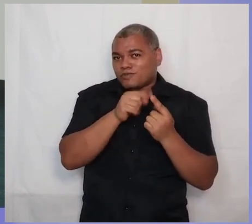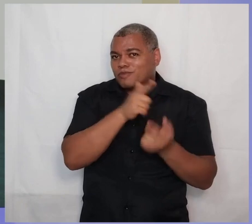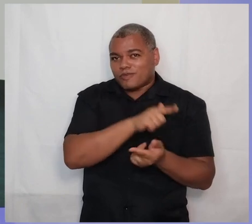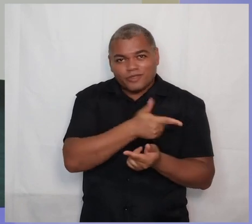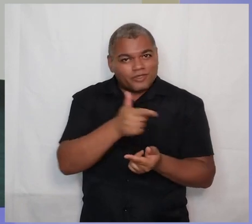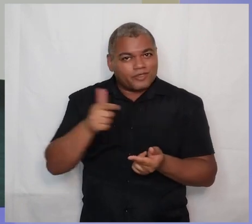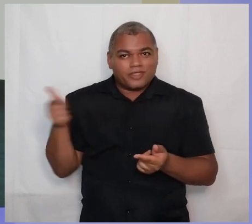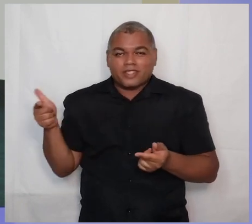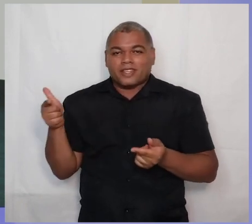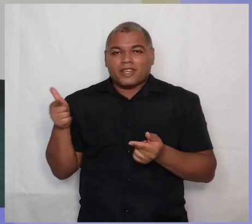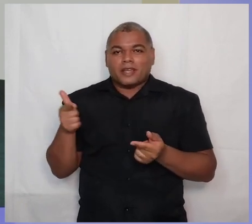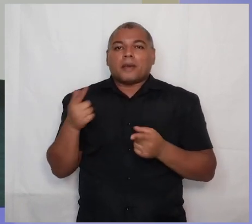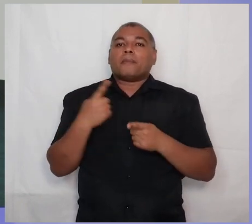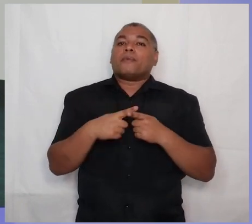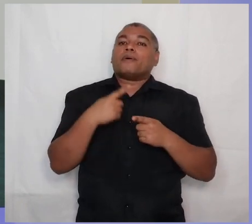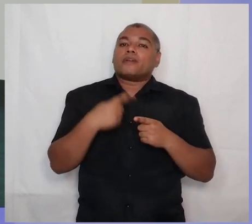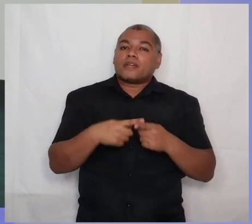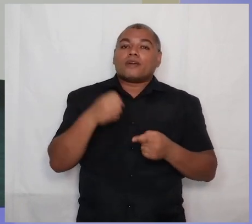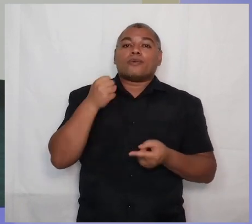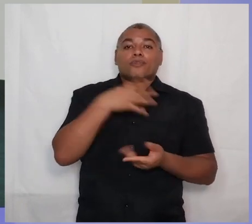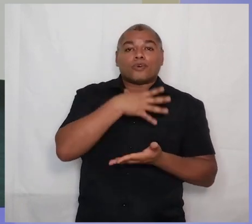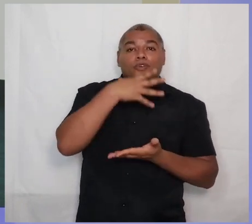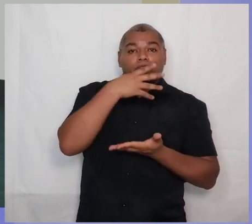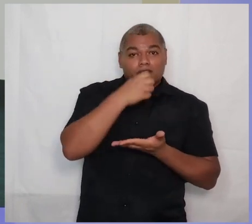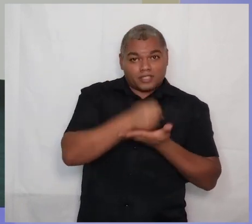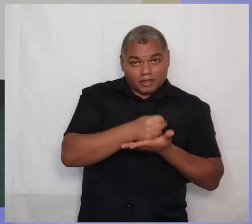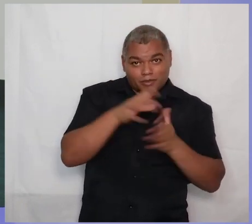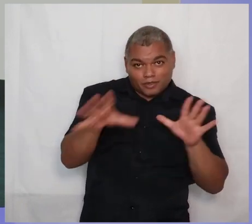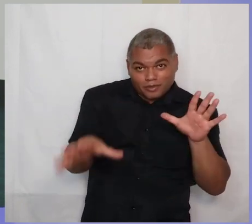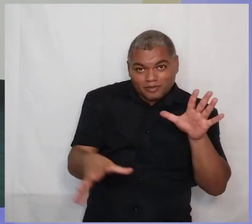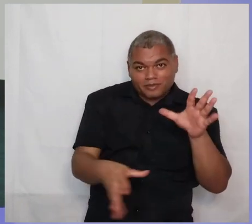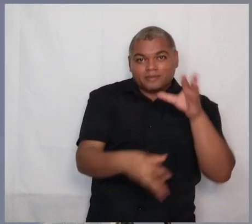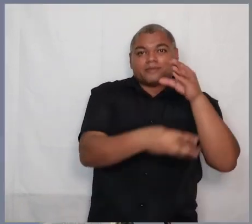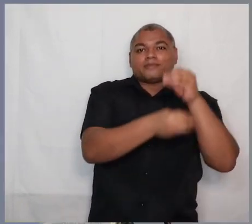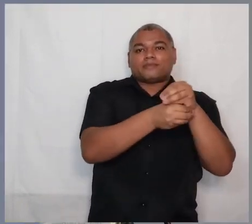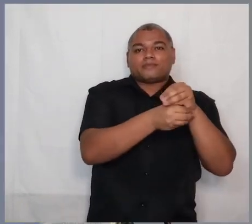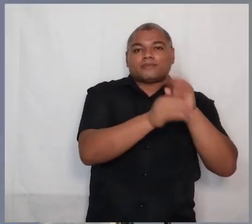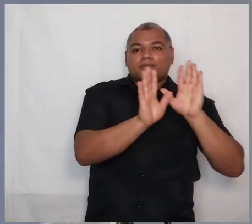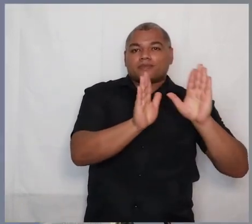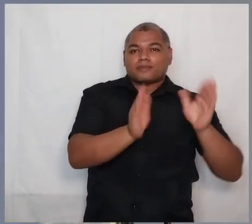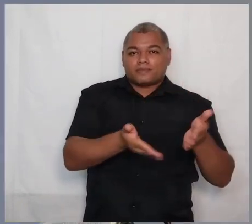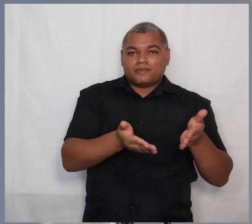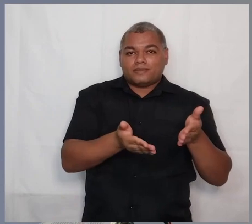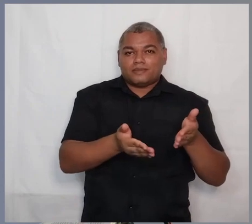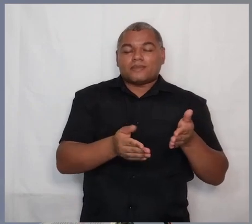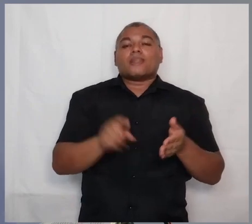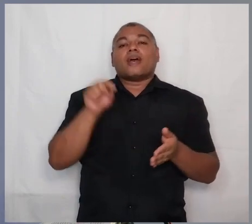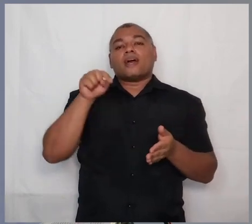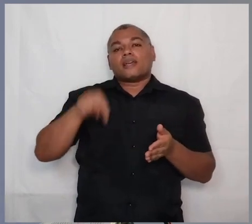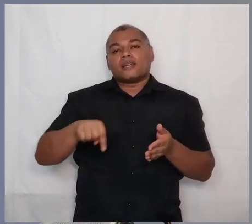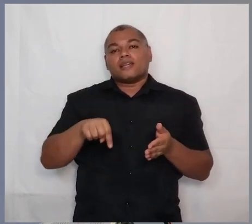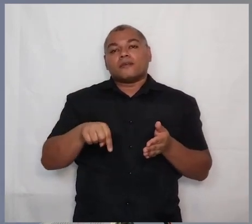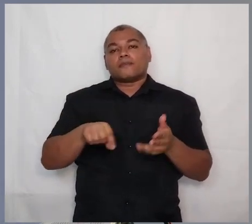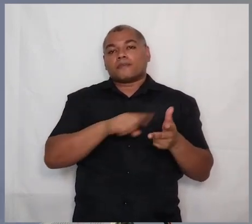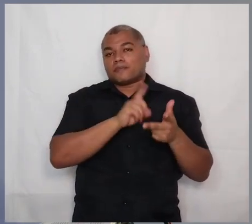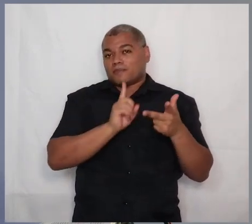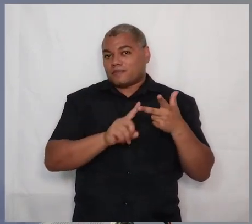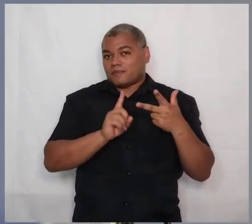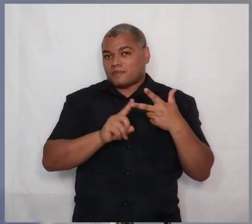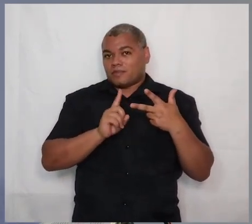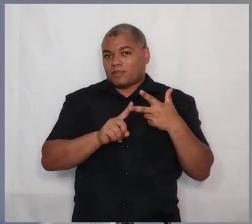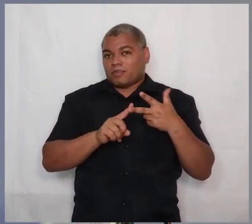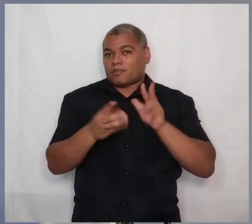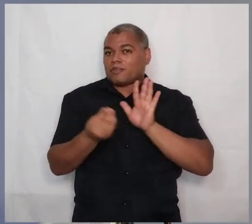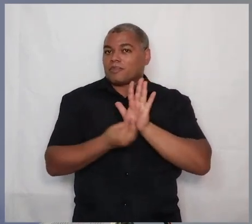à medida que o Novo Testamento foi completo ou foi completado. Aqui ele apresenta um terceiro tipo, que são os